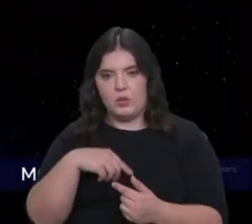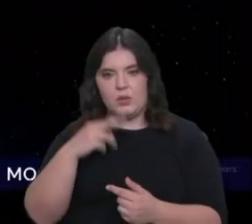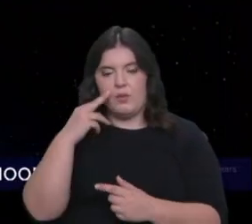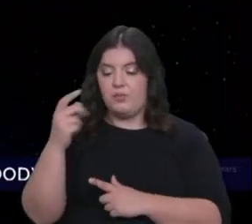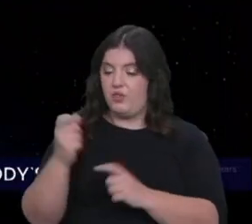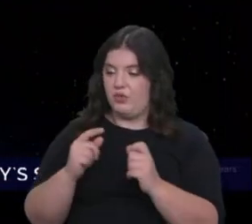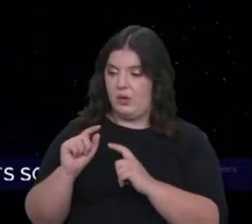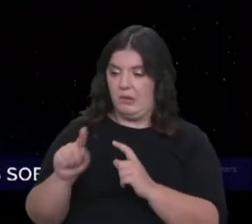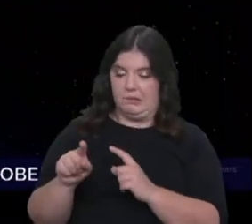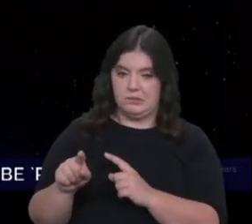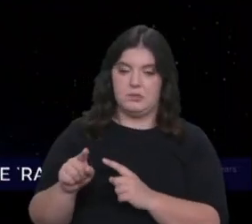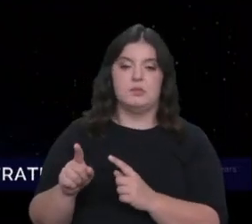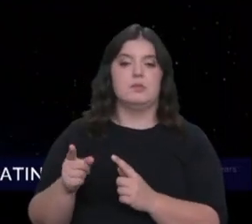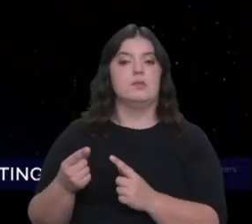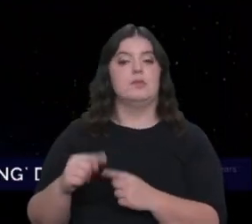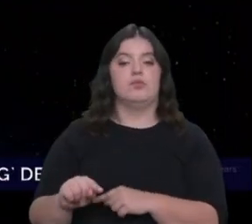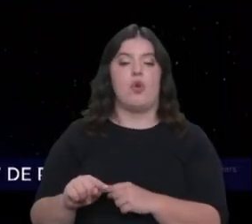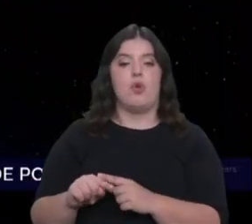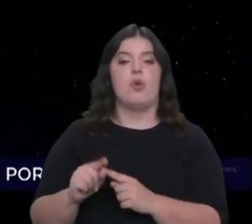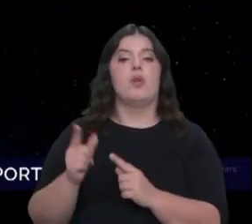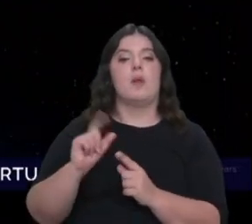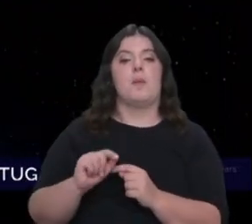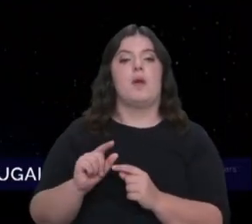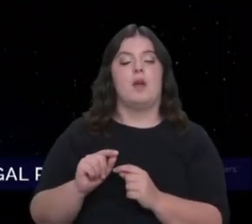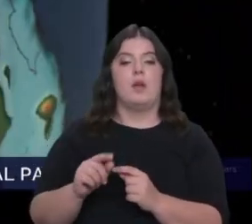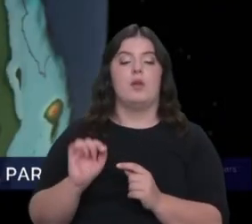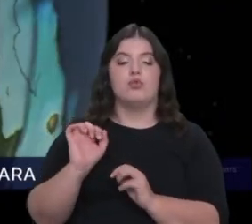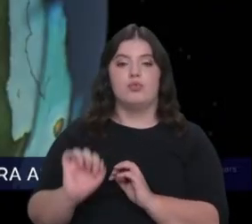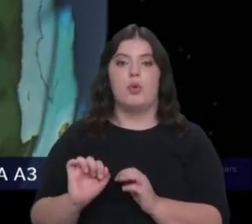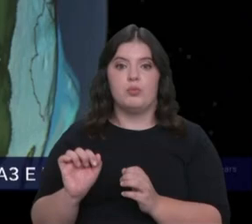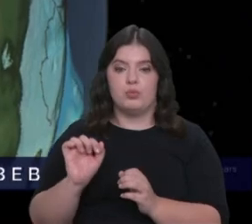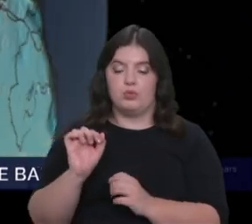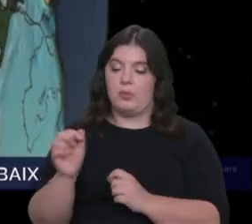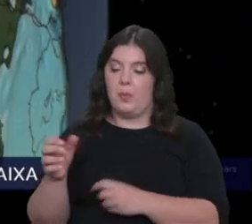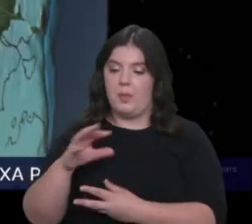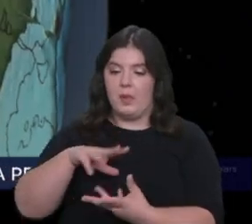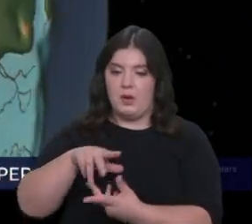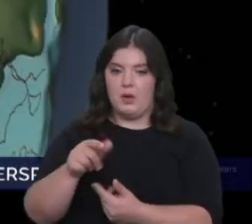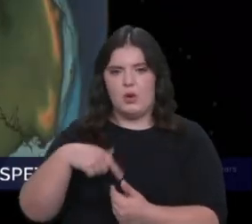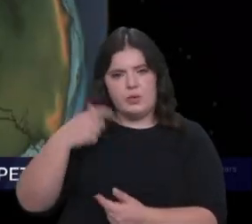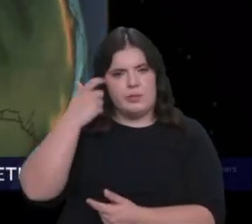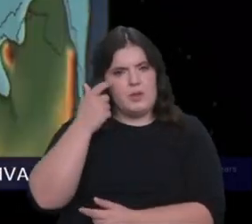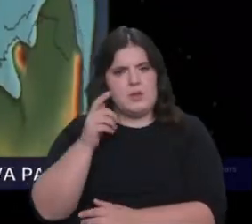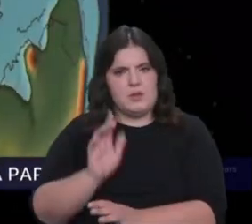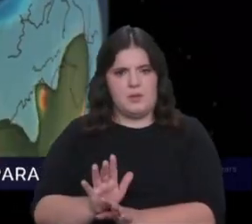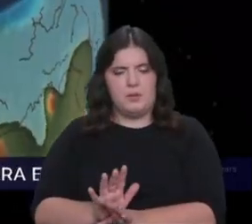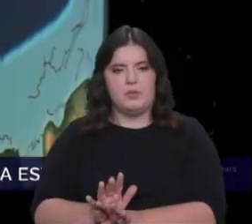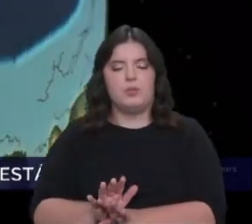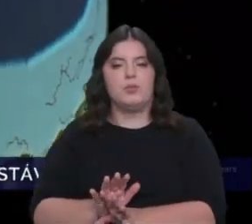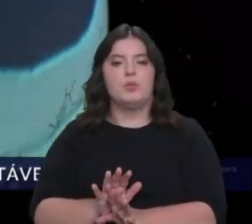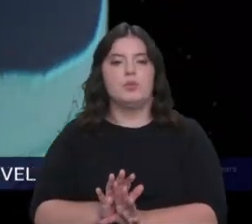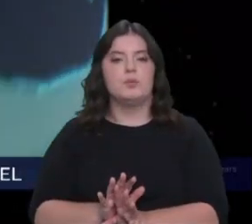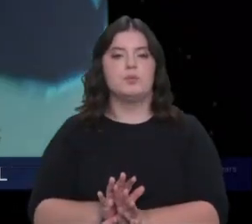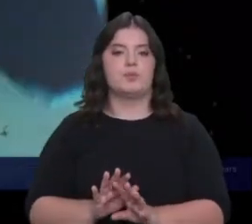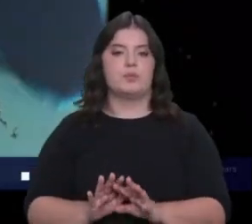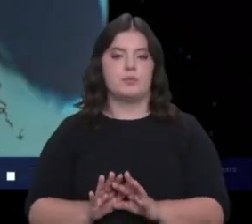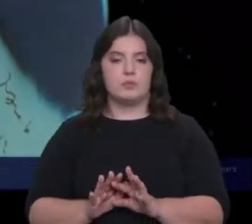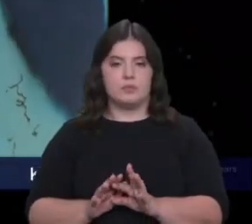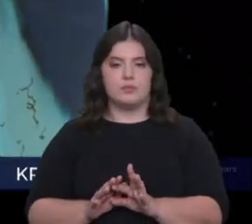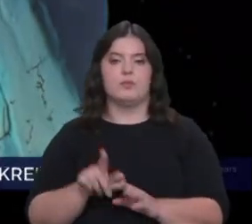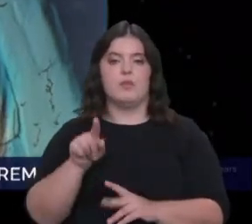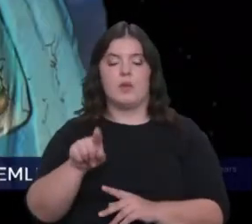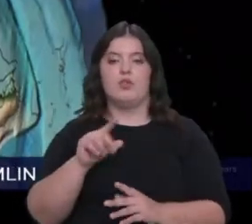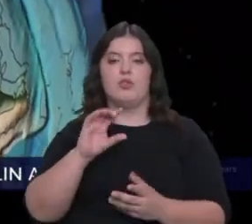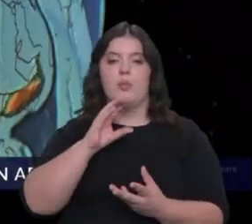estrelas, quando olhamos para a eventual constituição desses próprios exoplanetas, nós estimamos, diz esta equipa de investigação, que estes